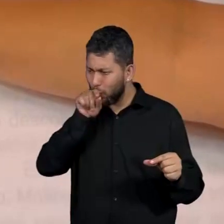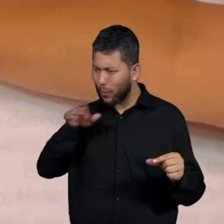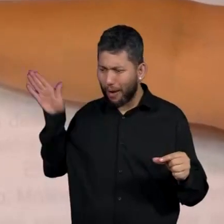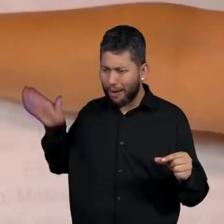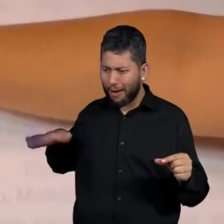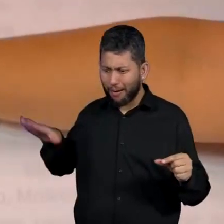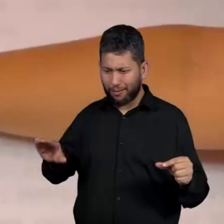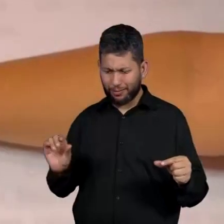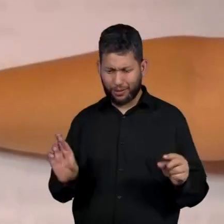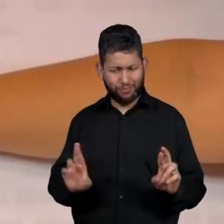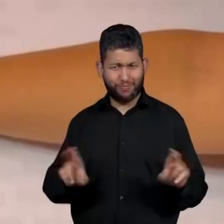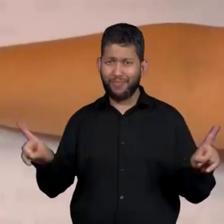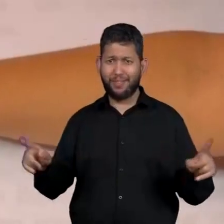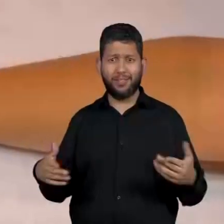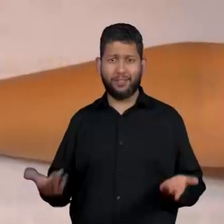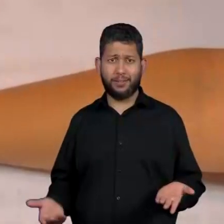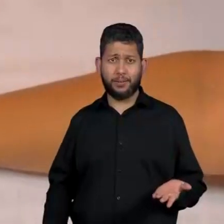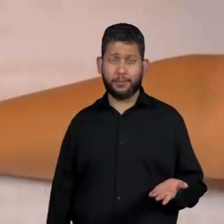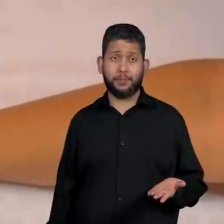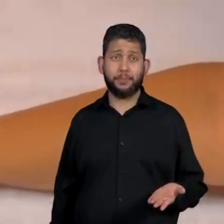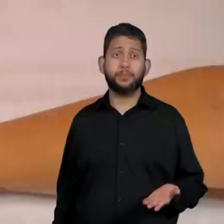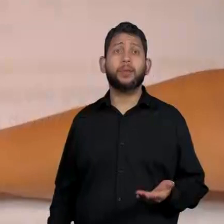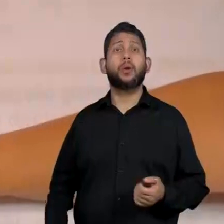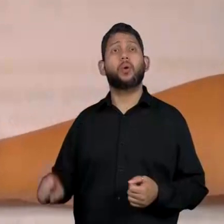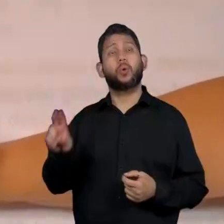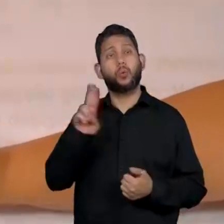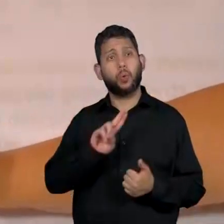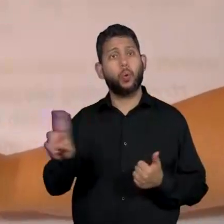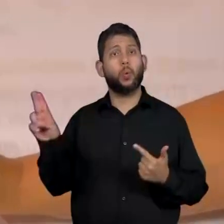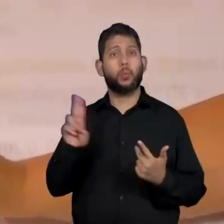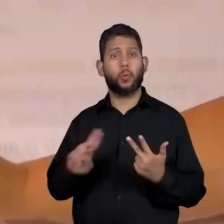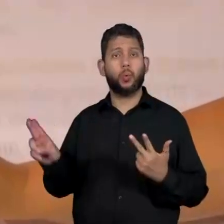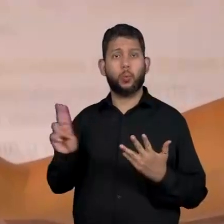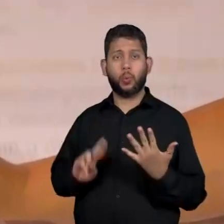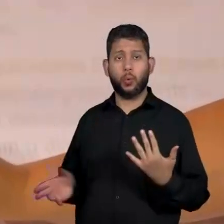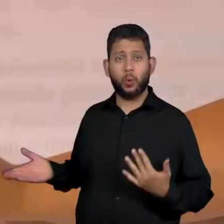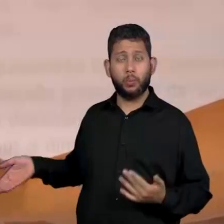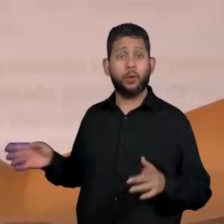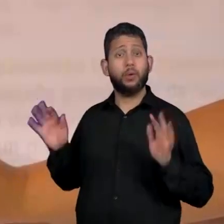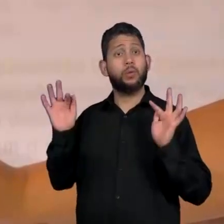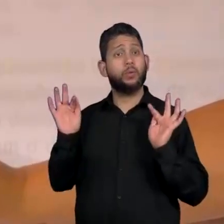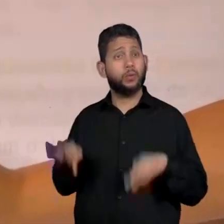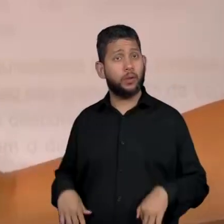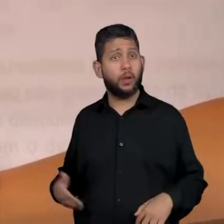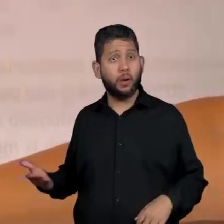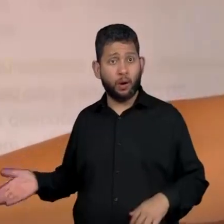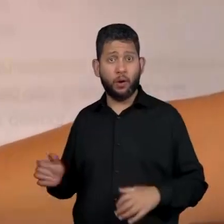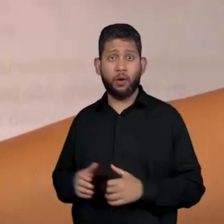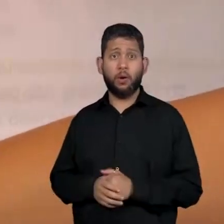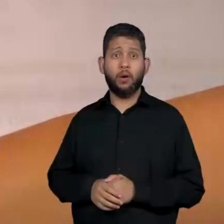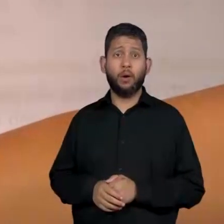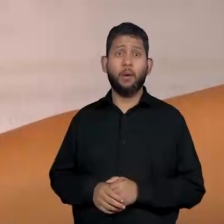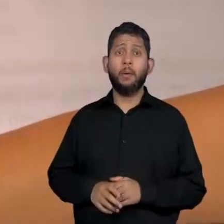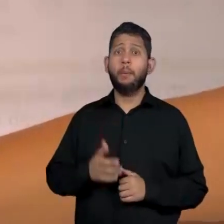texto. Aí, depois dos nomes, já chegando para o finalzinho, eu tenho assim, ó,